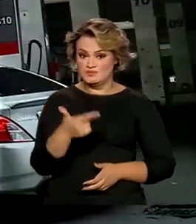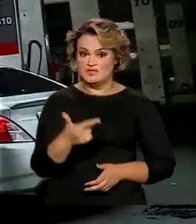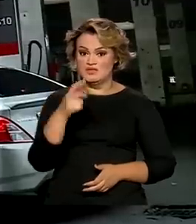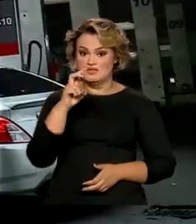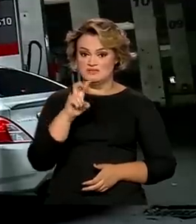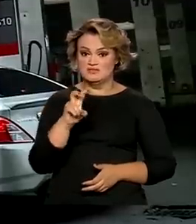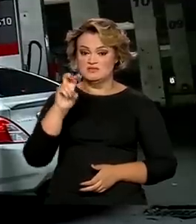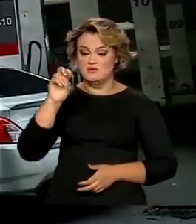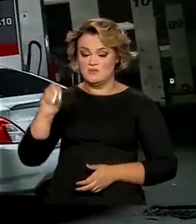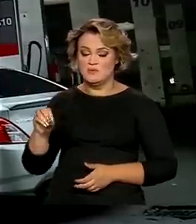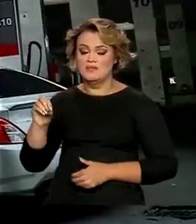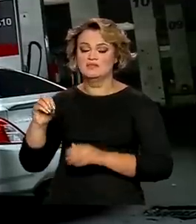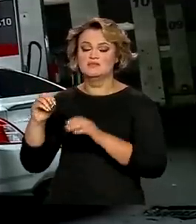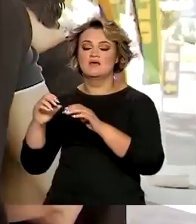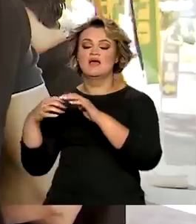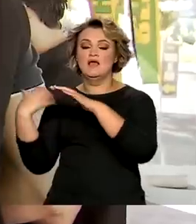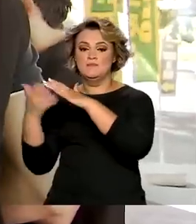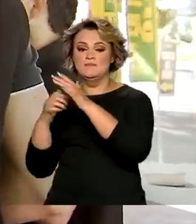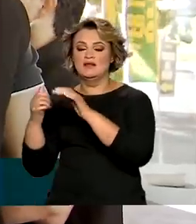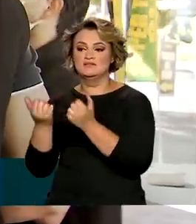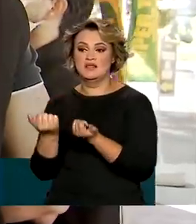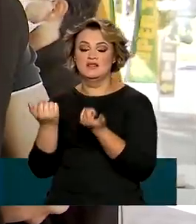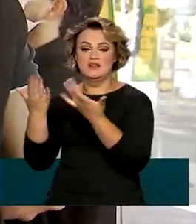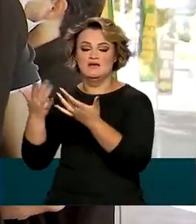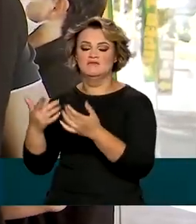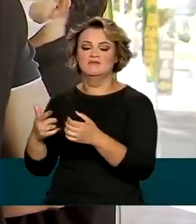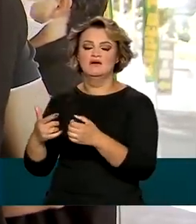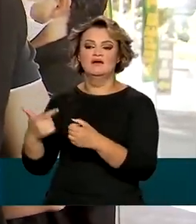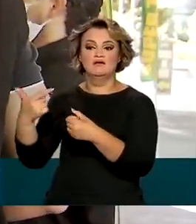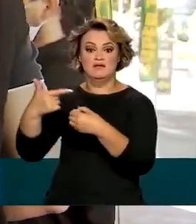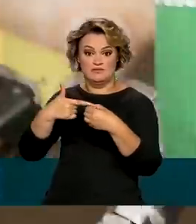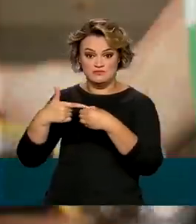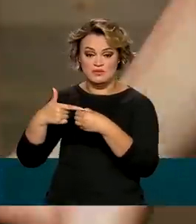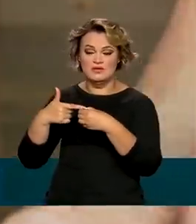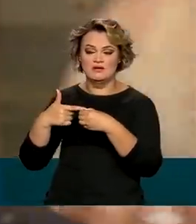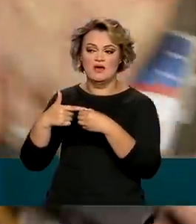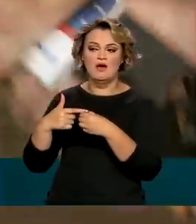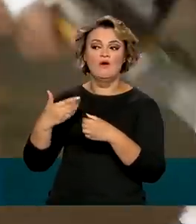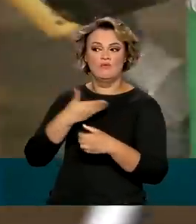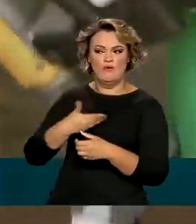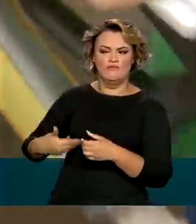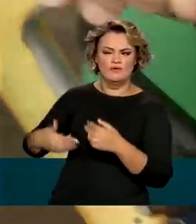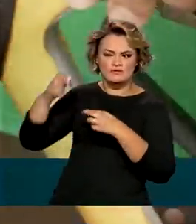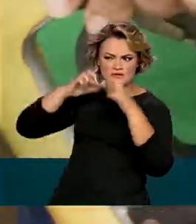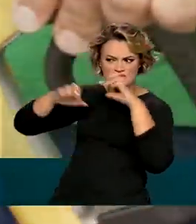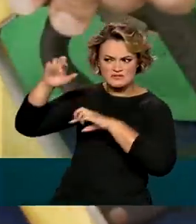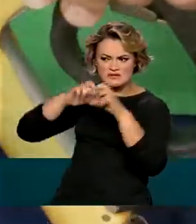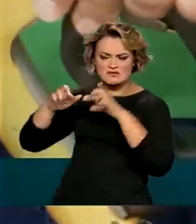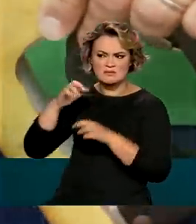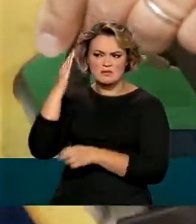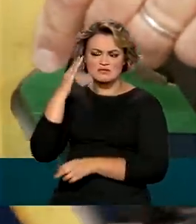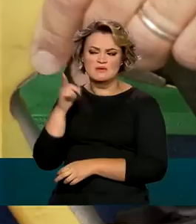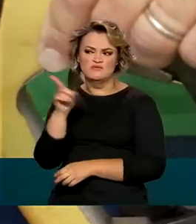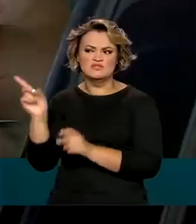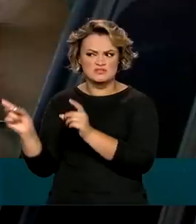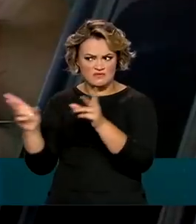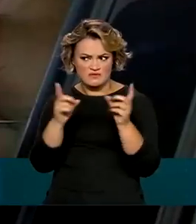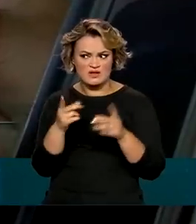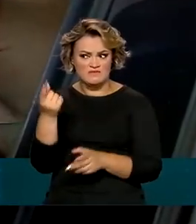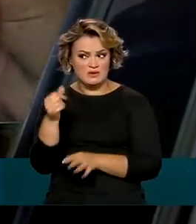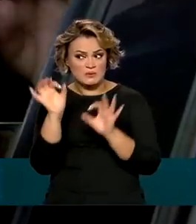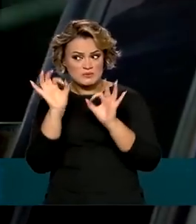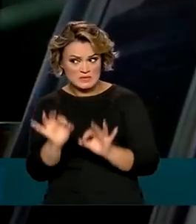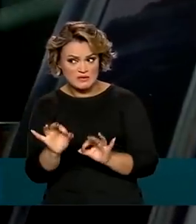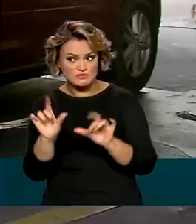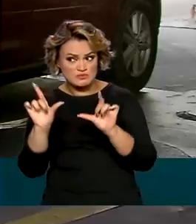distribuidoras no país também estão na mira do governo para garantir que o valor cobrado na revenda já